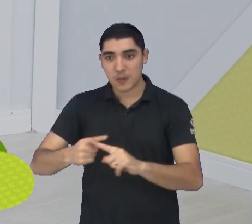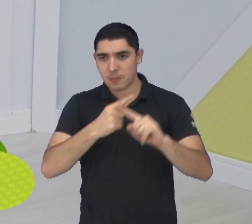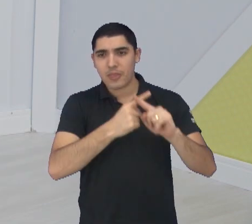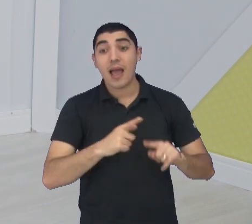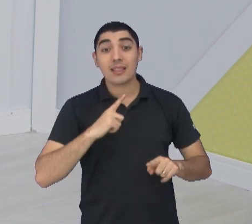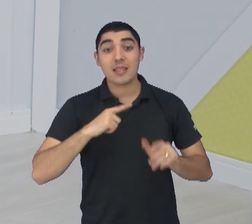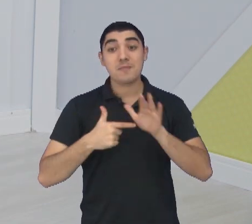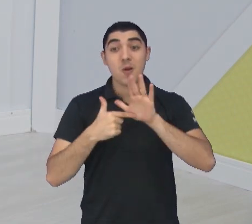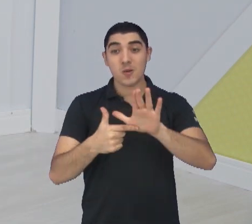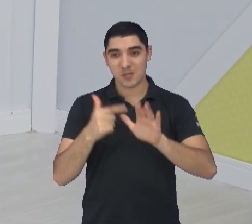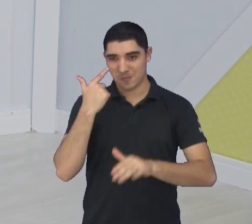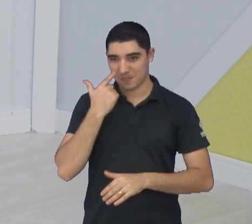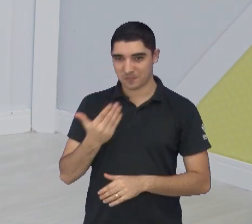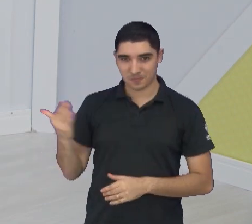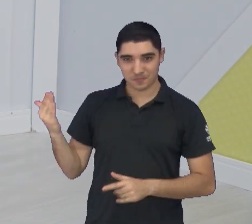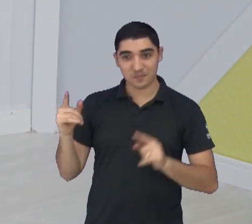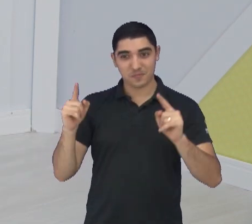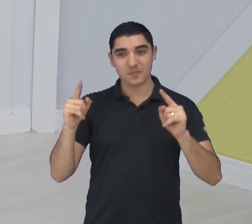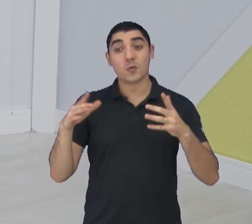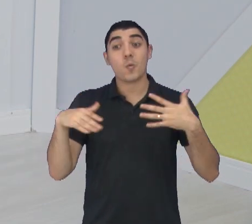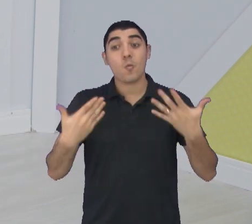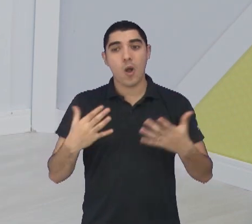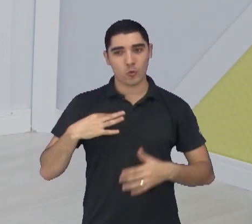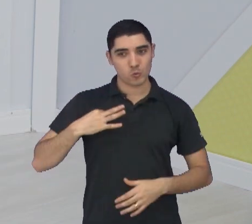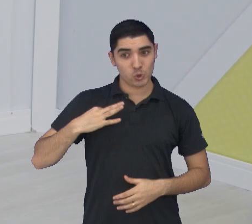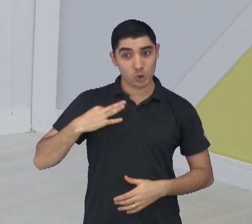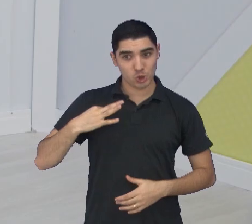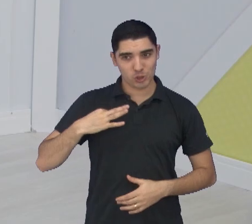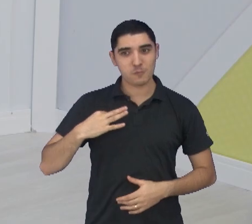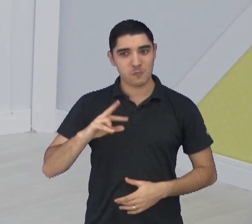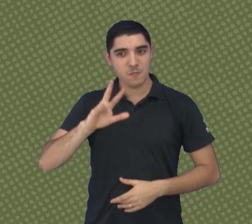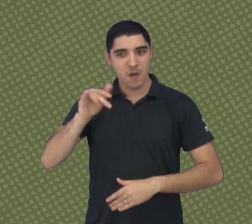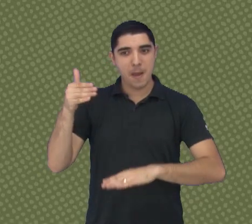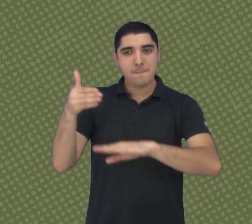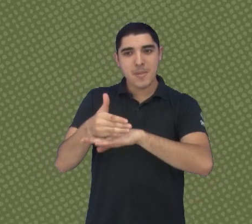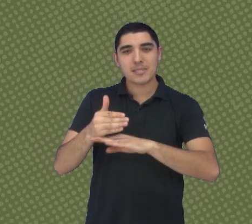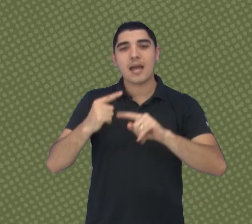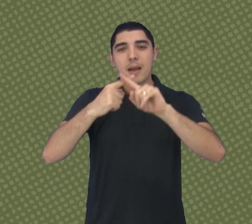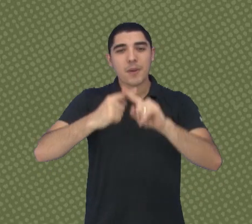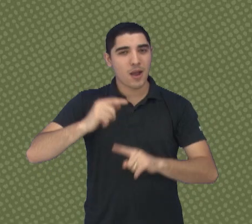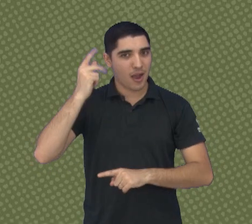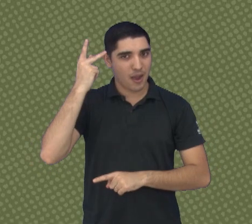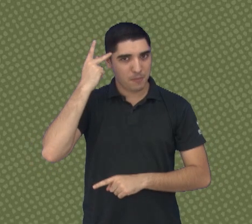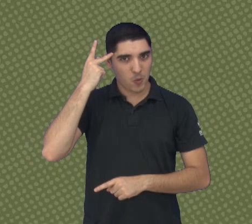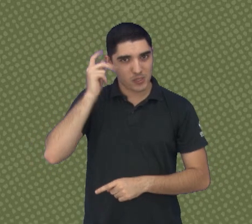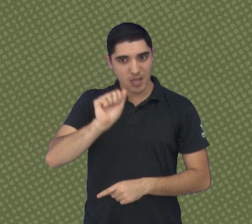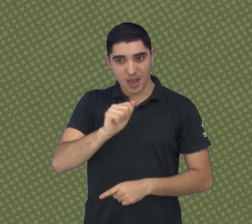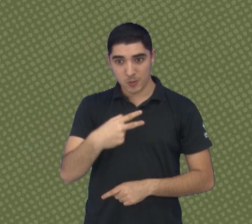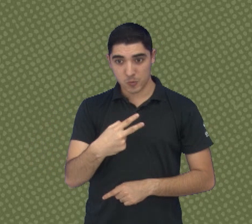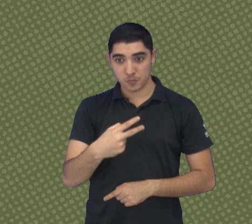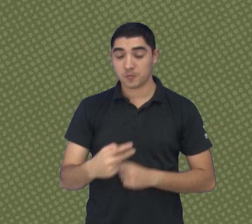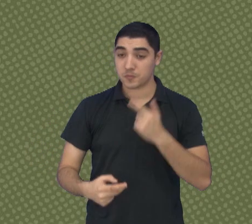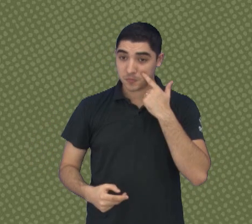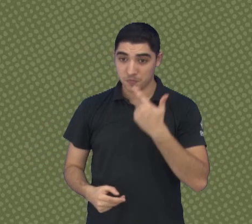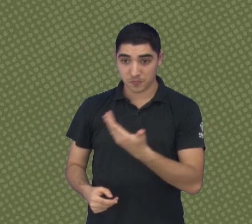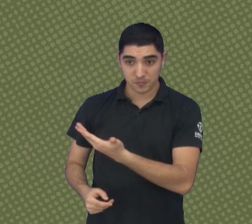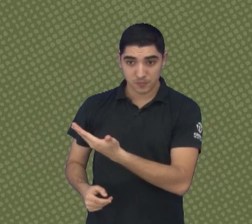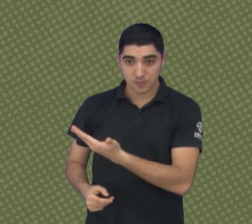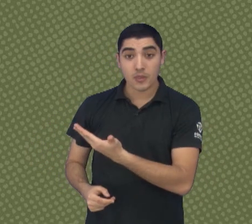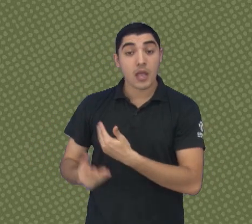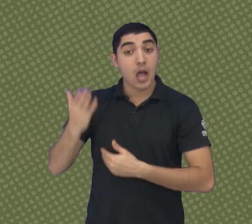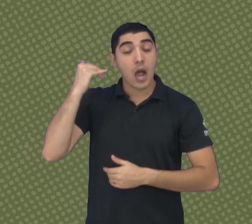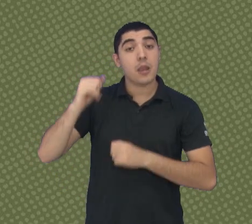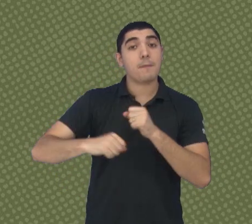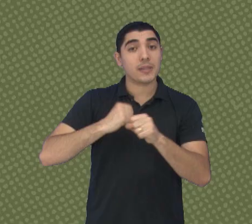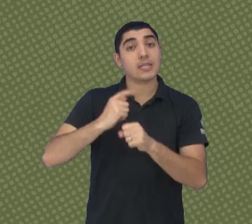tabela aqui. Mostra aí os clubes que vão participar desta Série A2 deste ano. E o último pitaco no ano passado tinha a Ponte